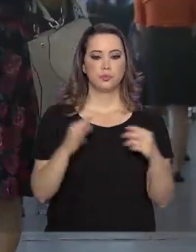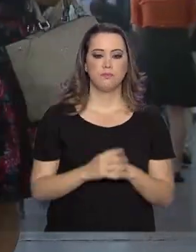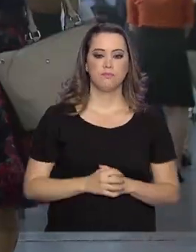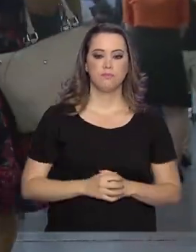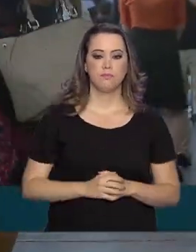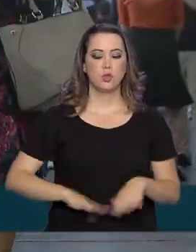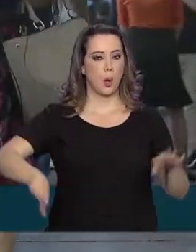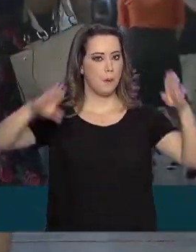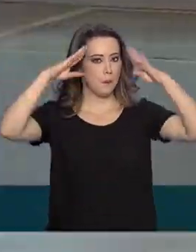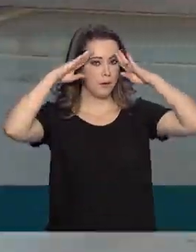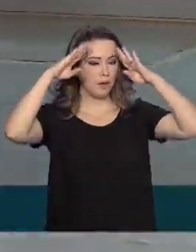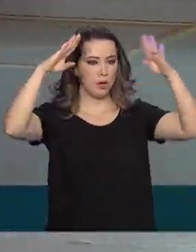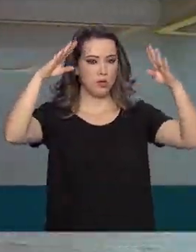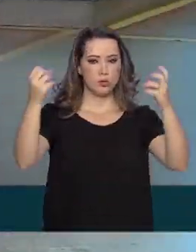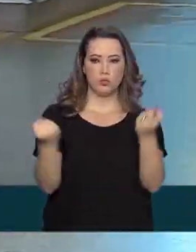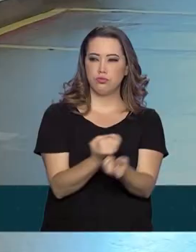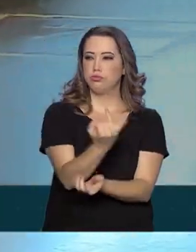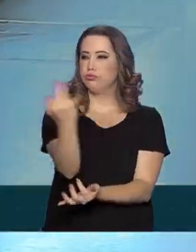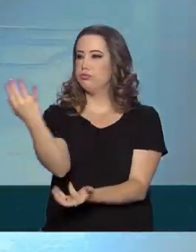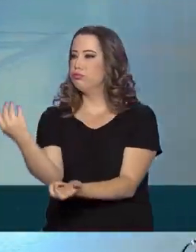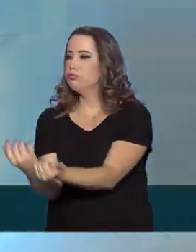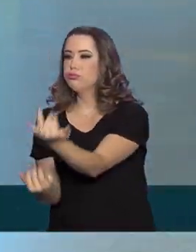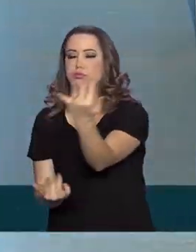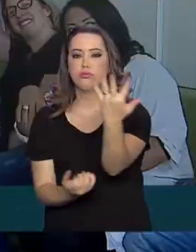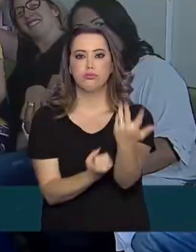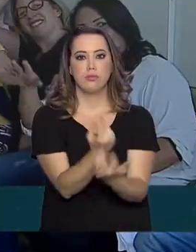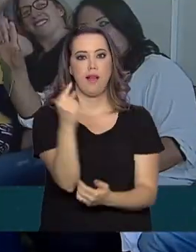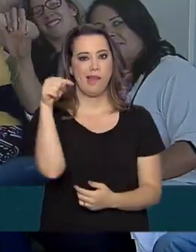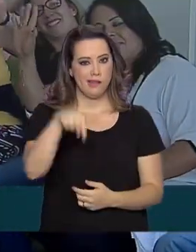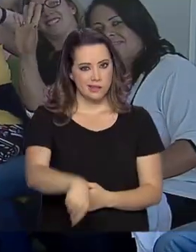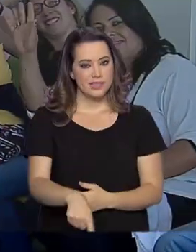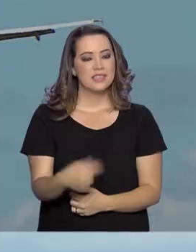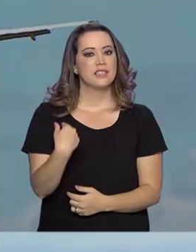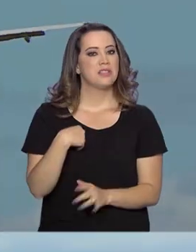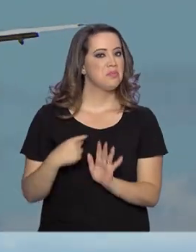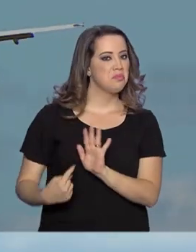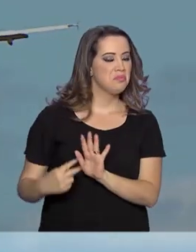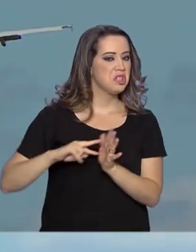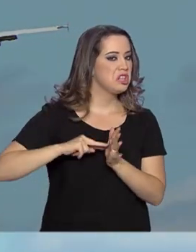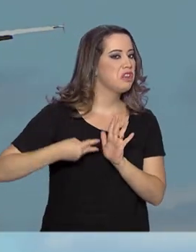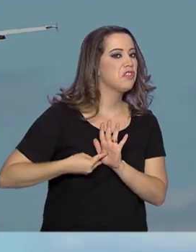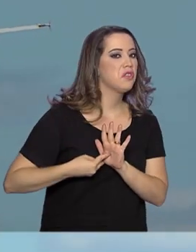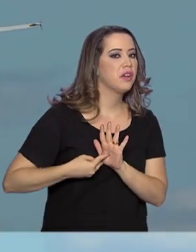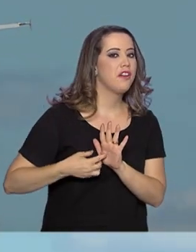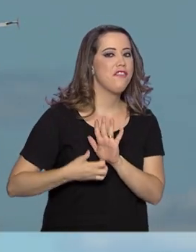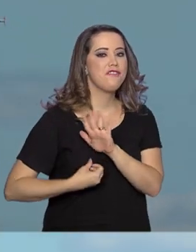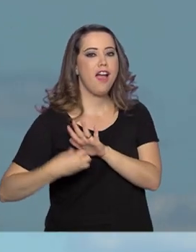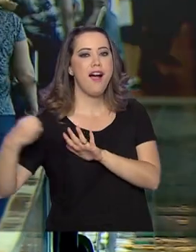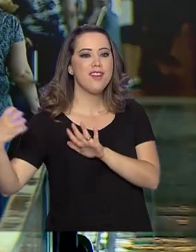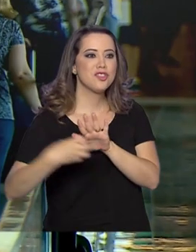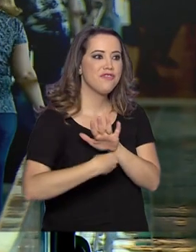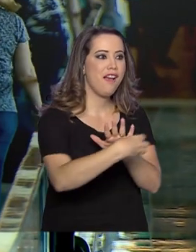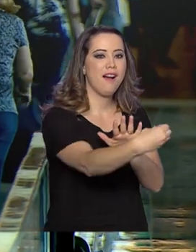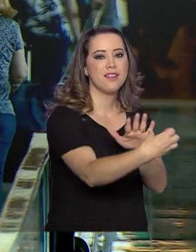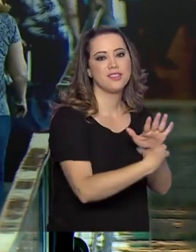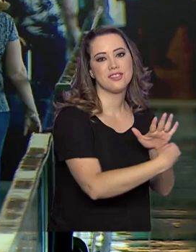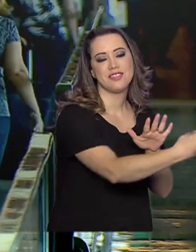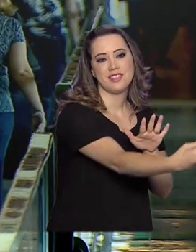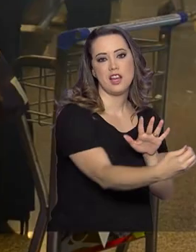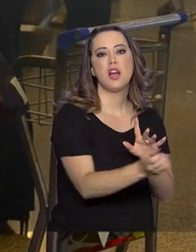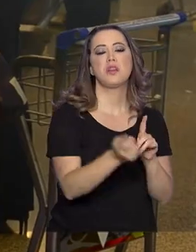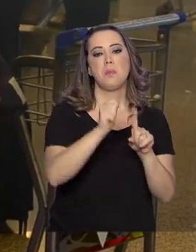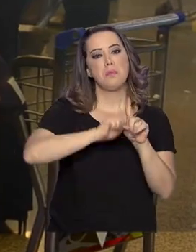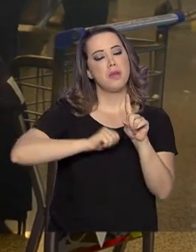Aeroporto cheio e movimento aqui indica viagem. Estamos em pleno outubro, então o